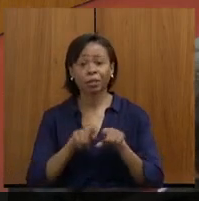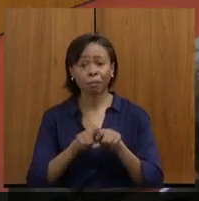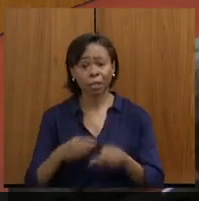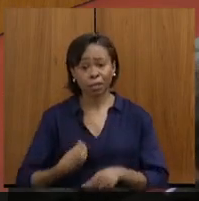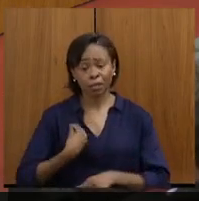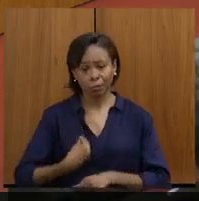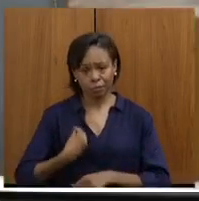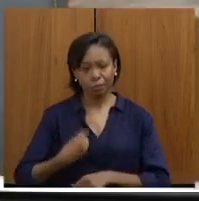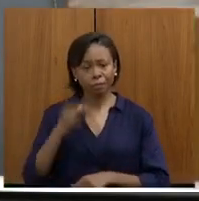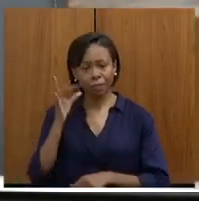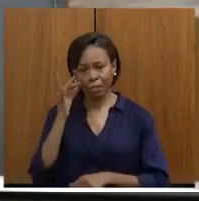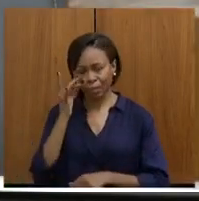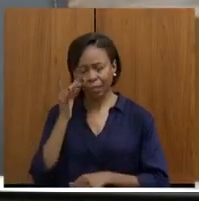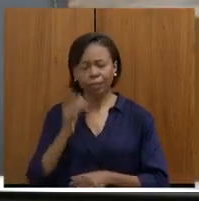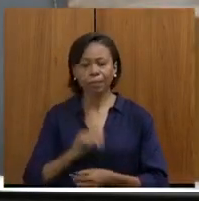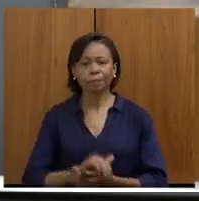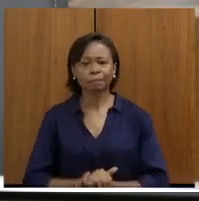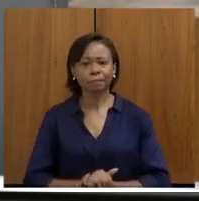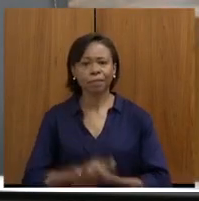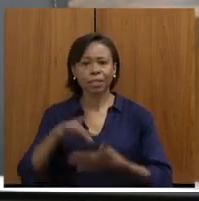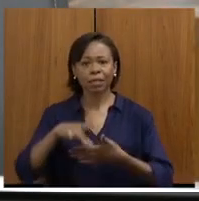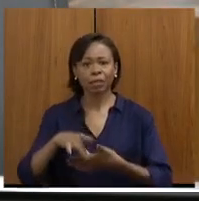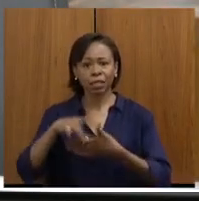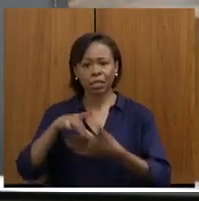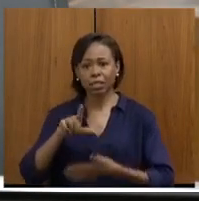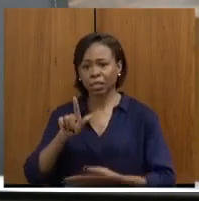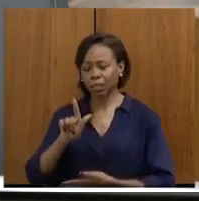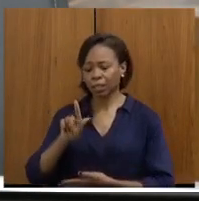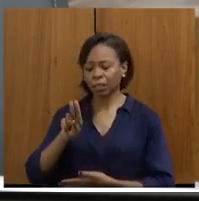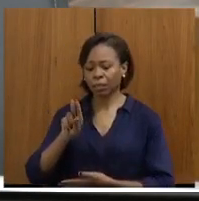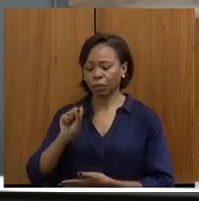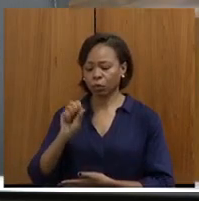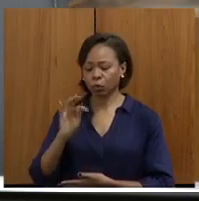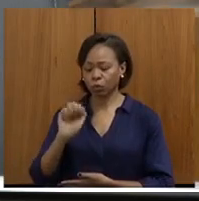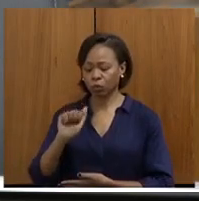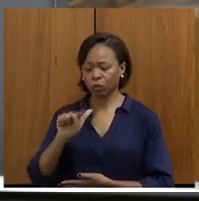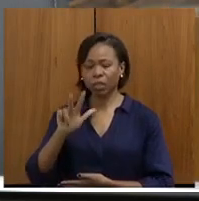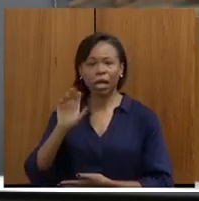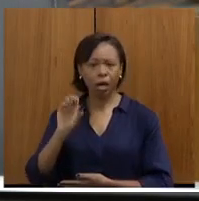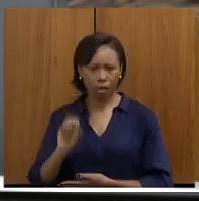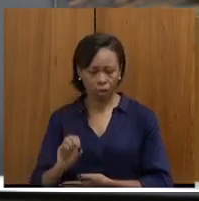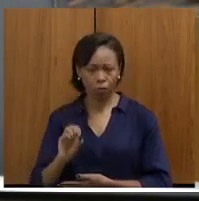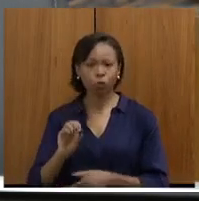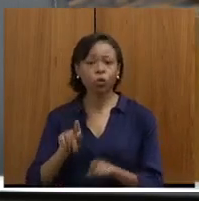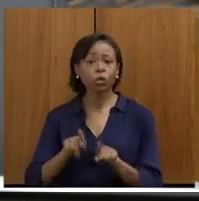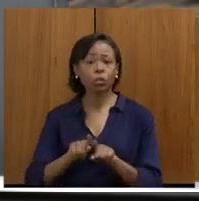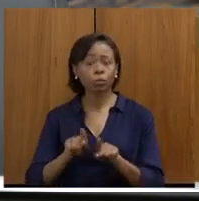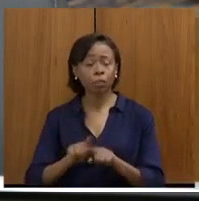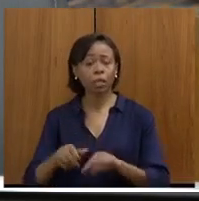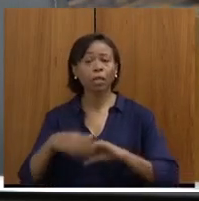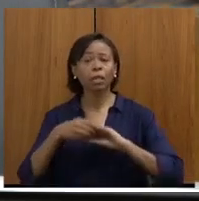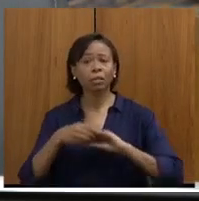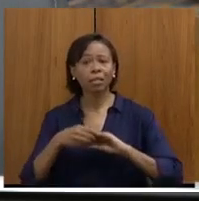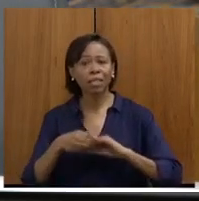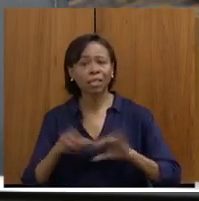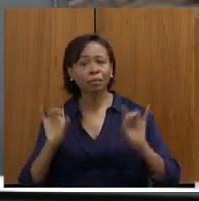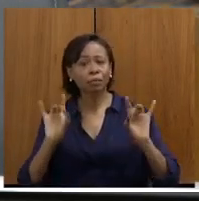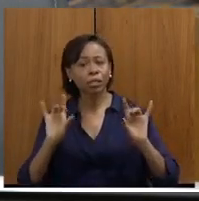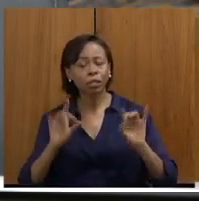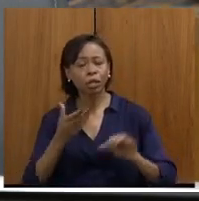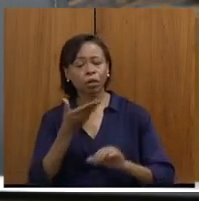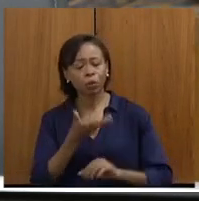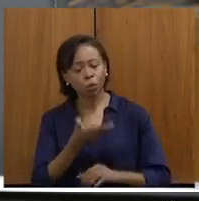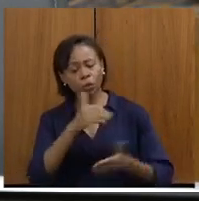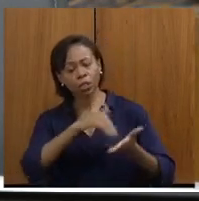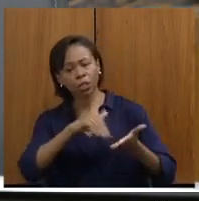aqui presentes. Nosso líder, Gustavo Aladares. Quero saudar, em especial, o secretário